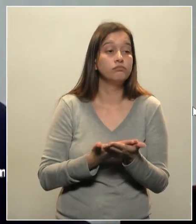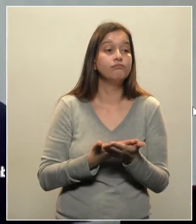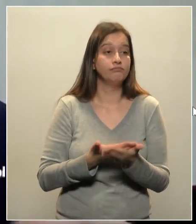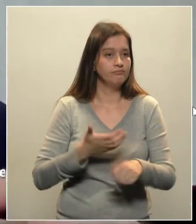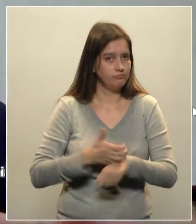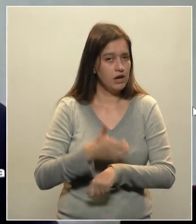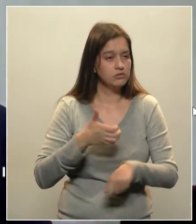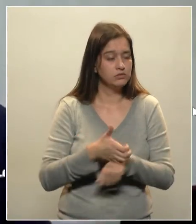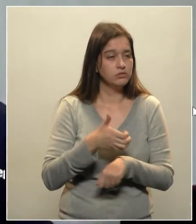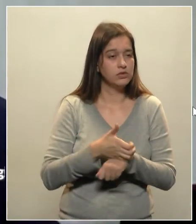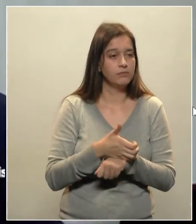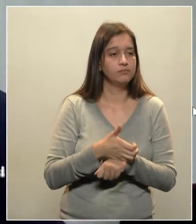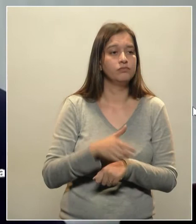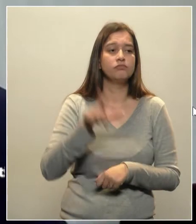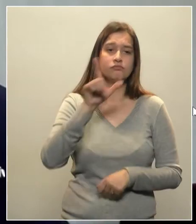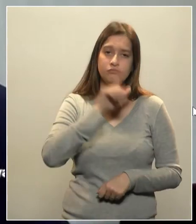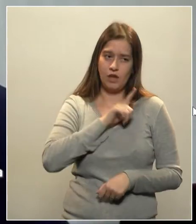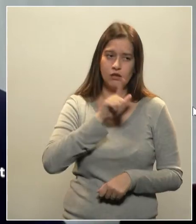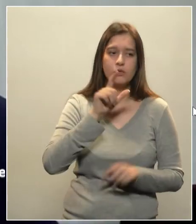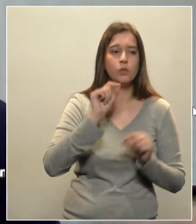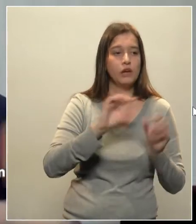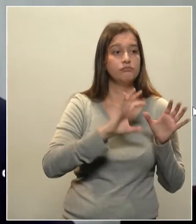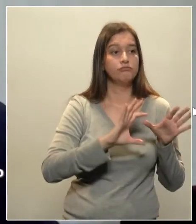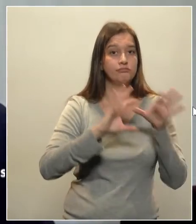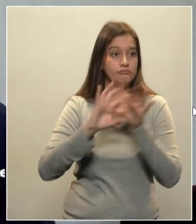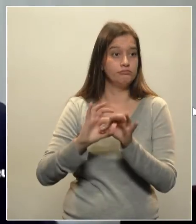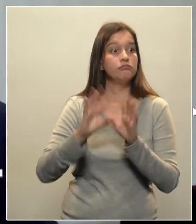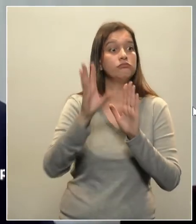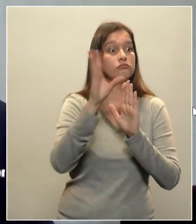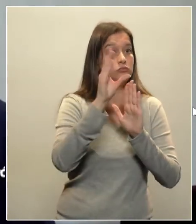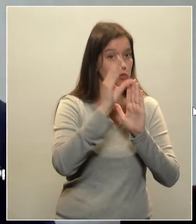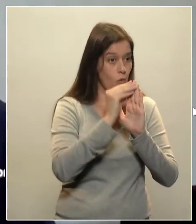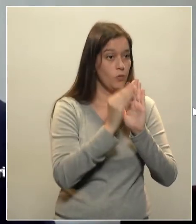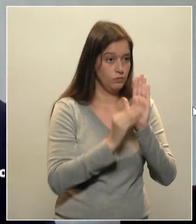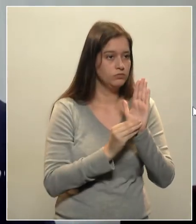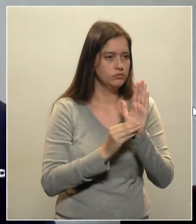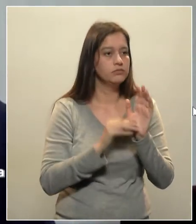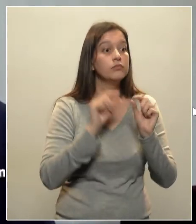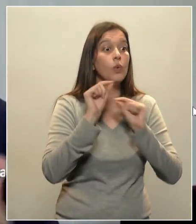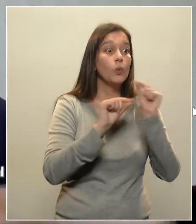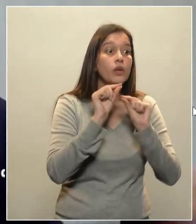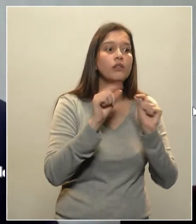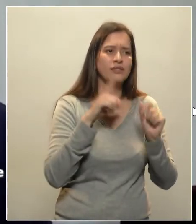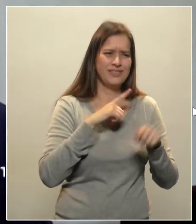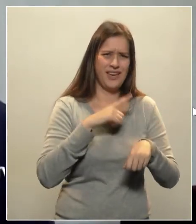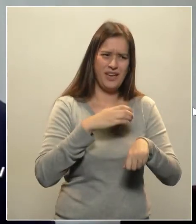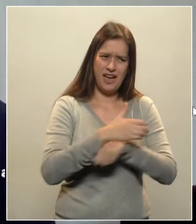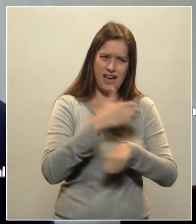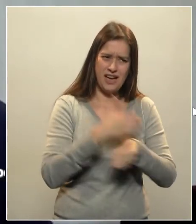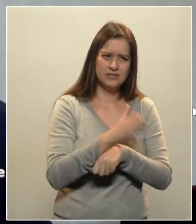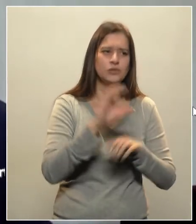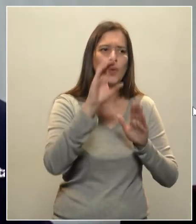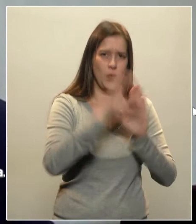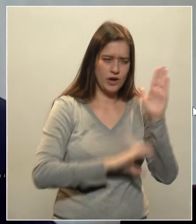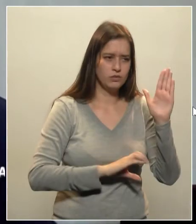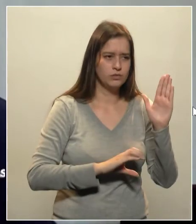que são análogas ao currículo. São chamadas de extracurriculares. Complementares.